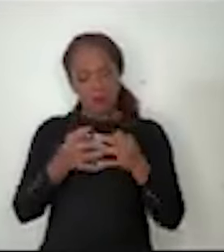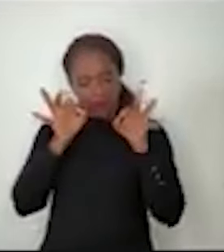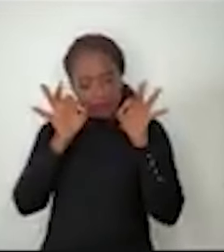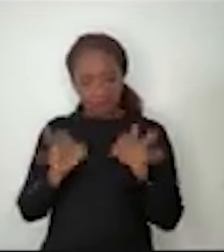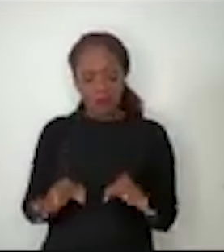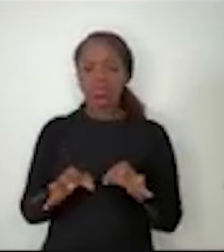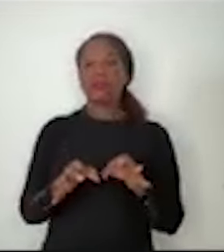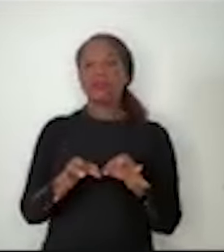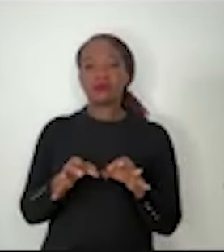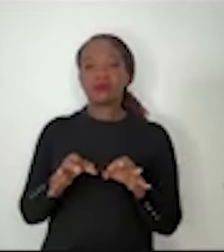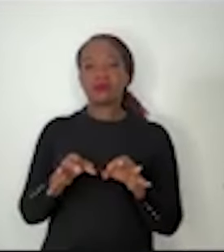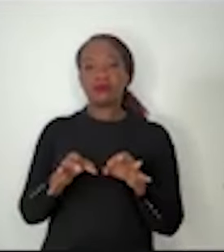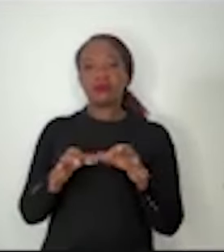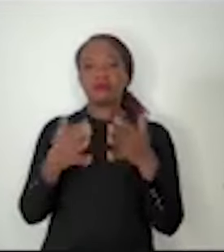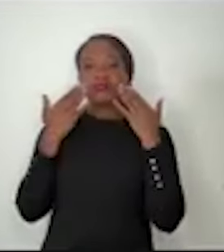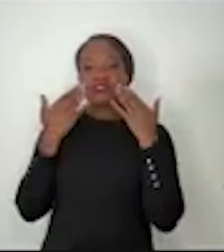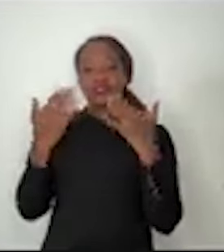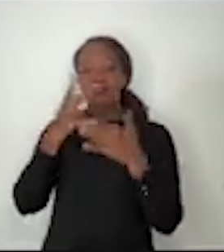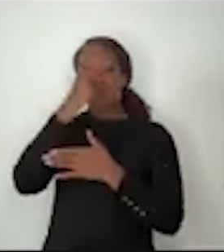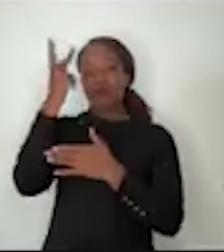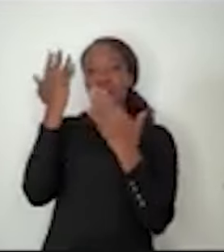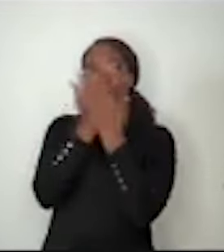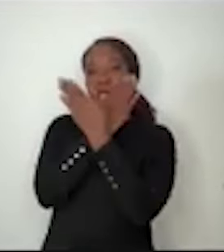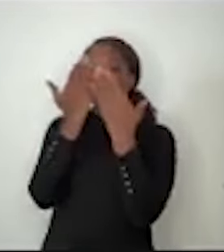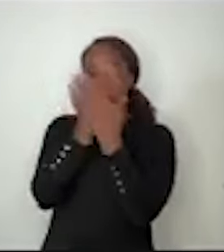quando ninguém estiver olhando muito obrigado